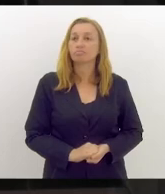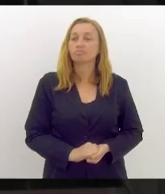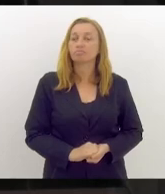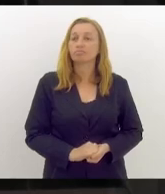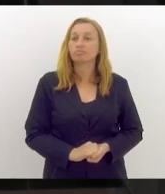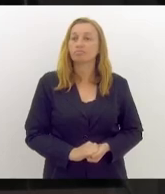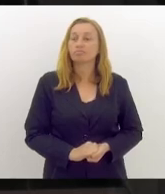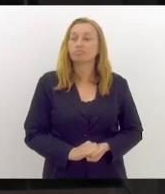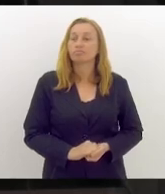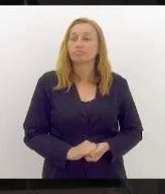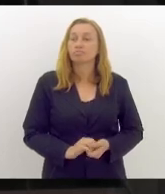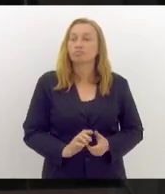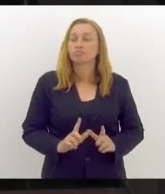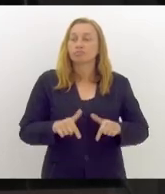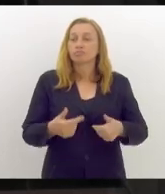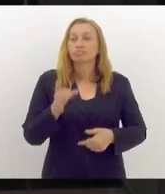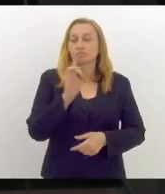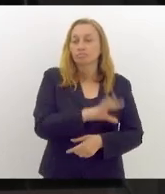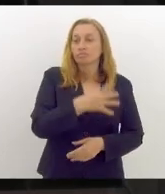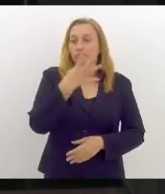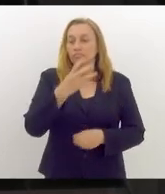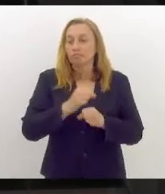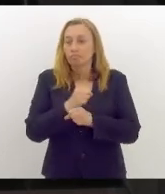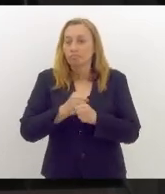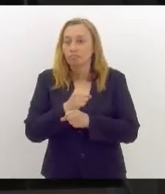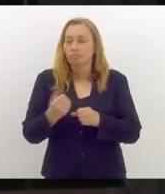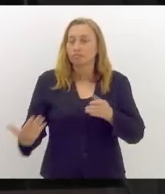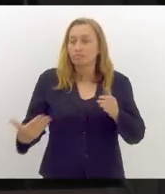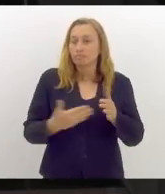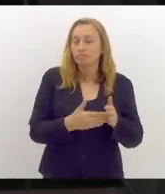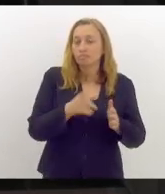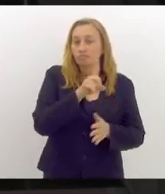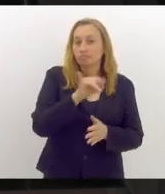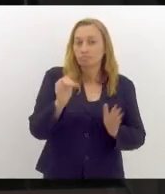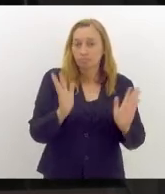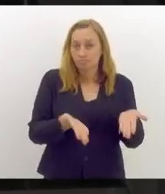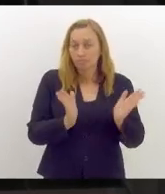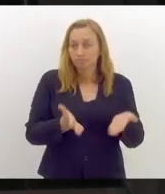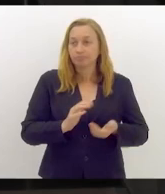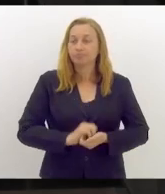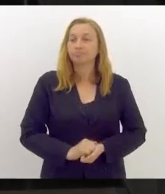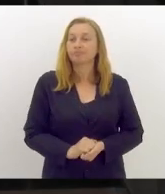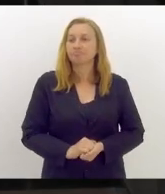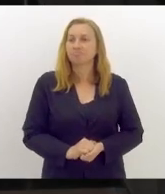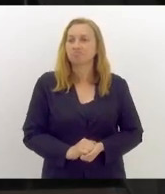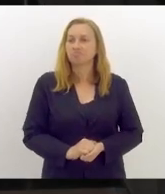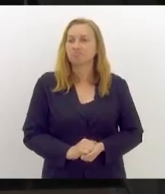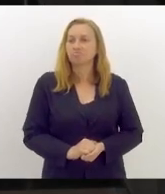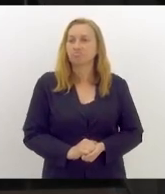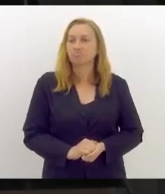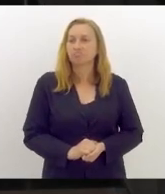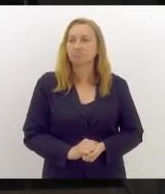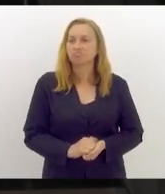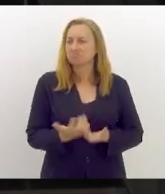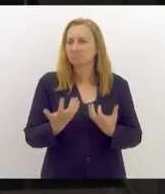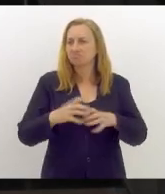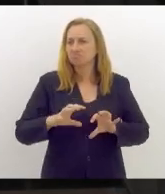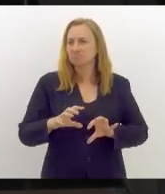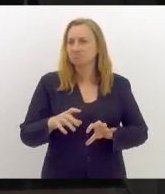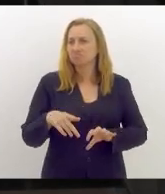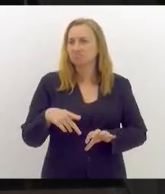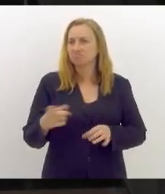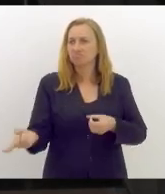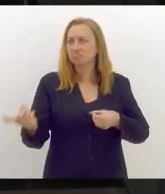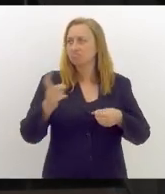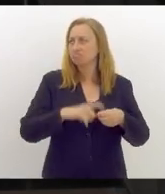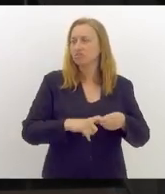perduram até os dias de hoje. E eu não quero voltar muito atrás,